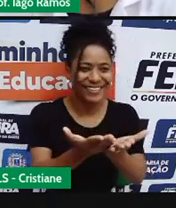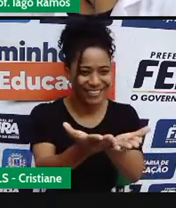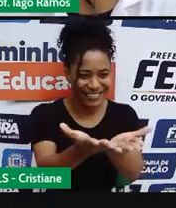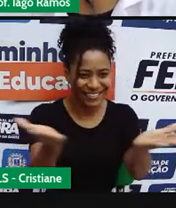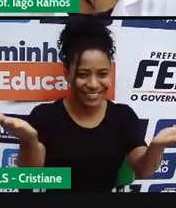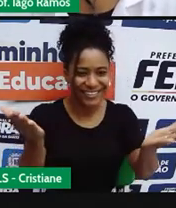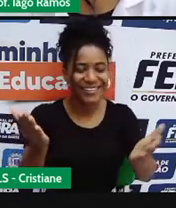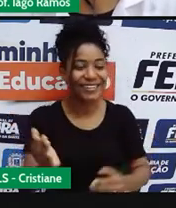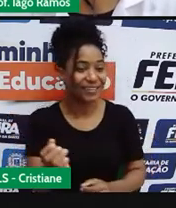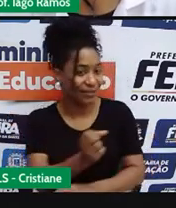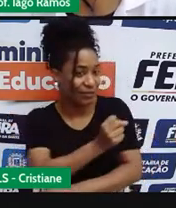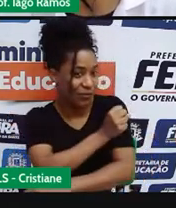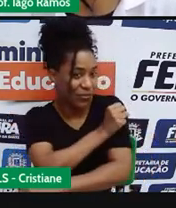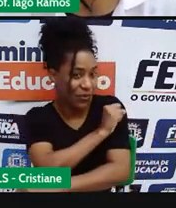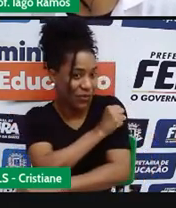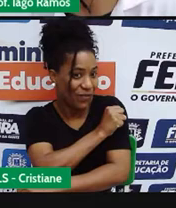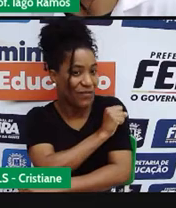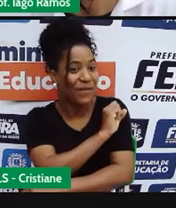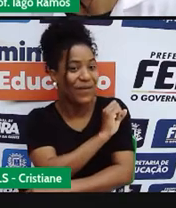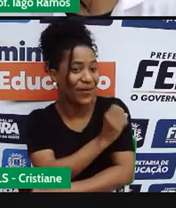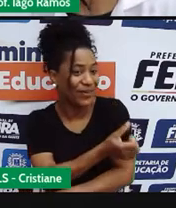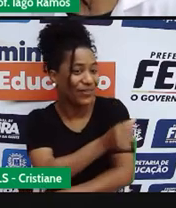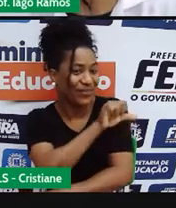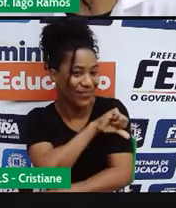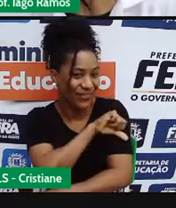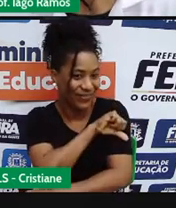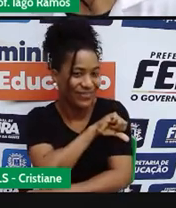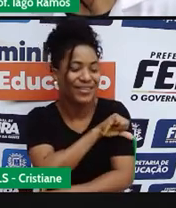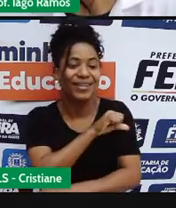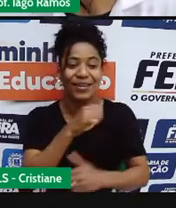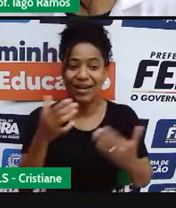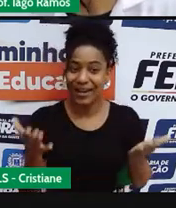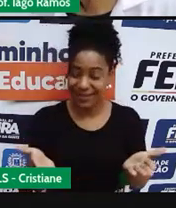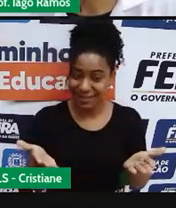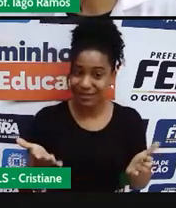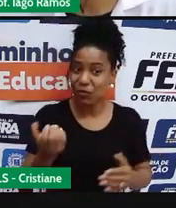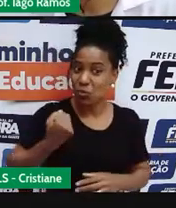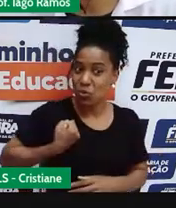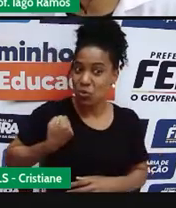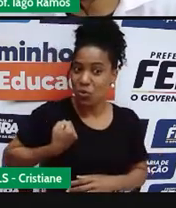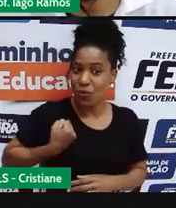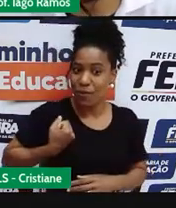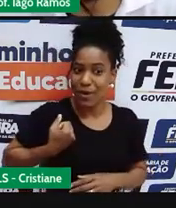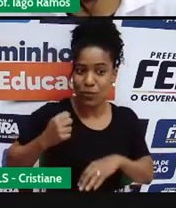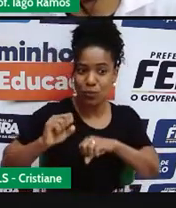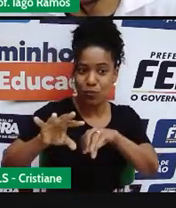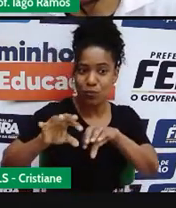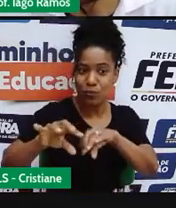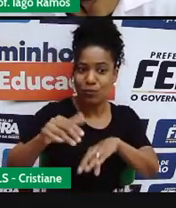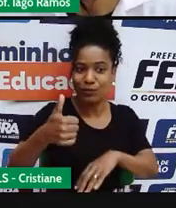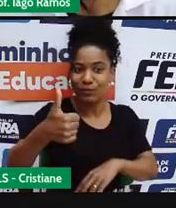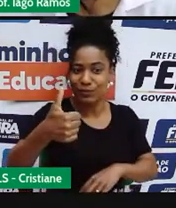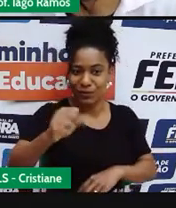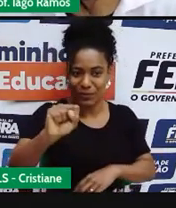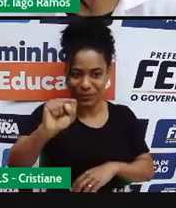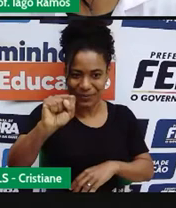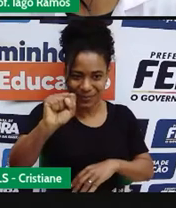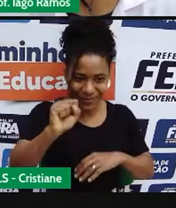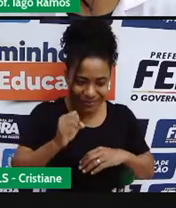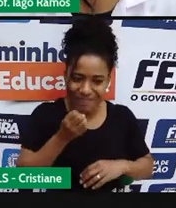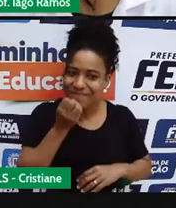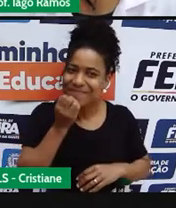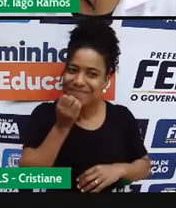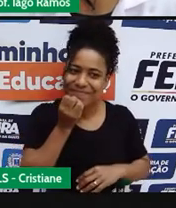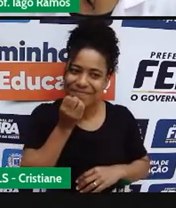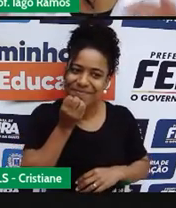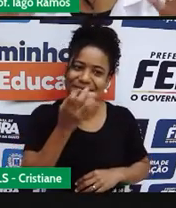do oitavo ano, do nono ano, essa é a aula de número 18, bom para